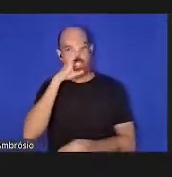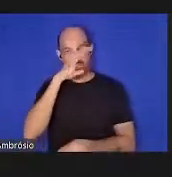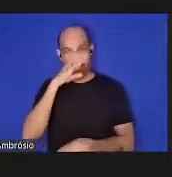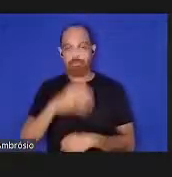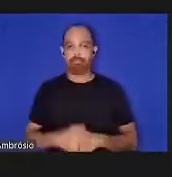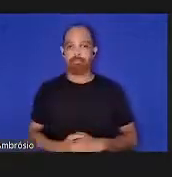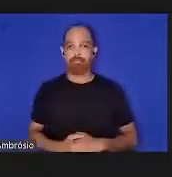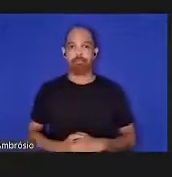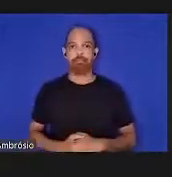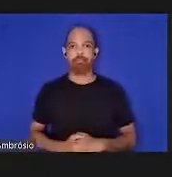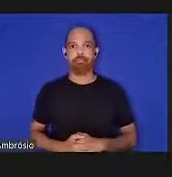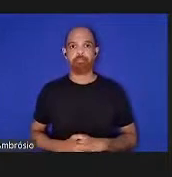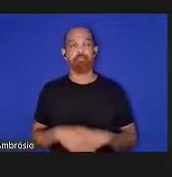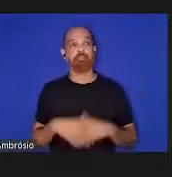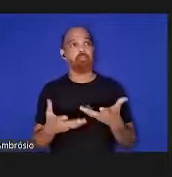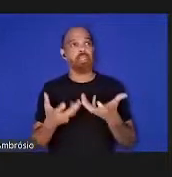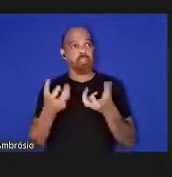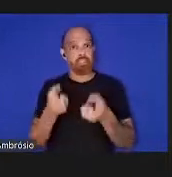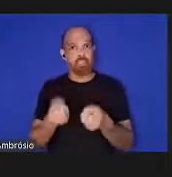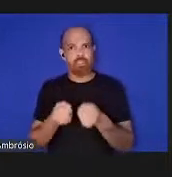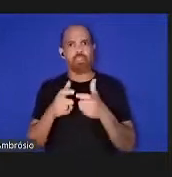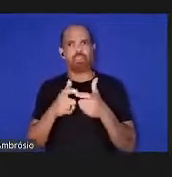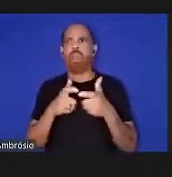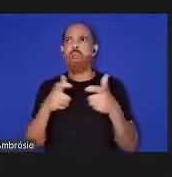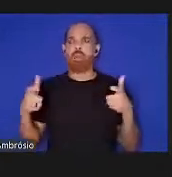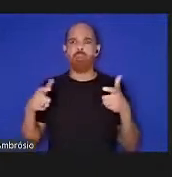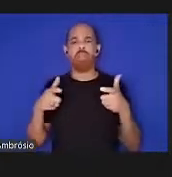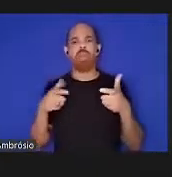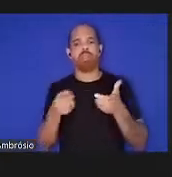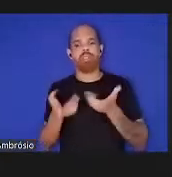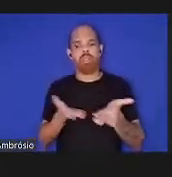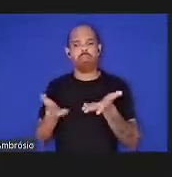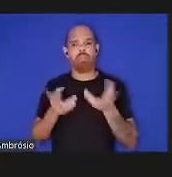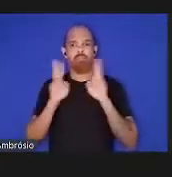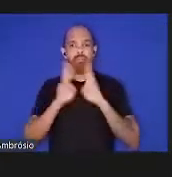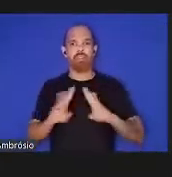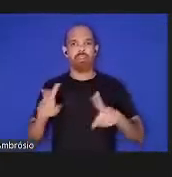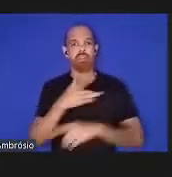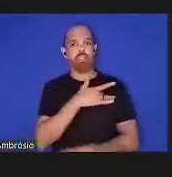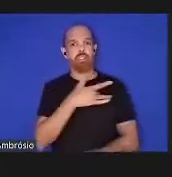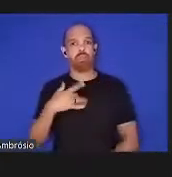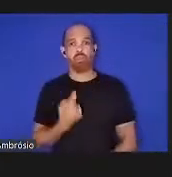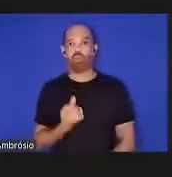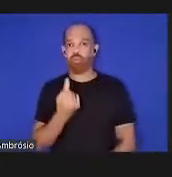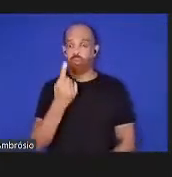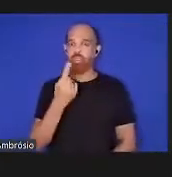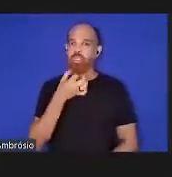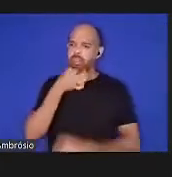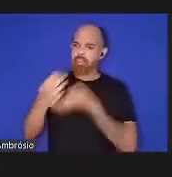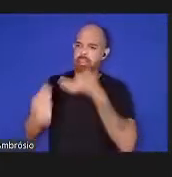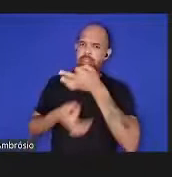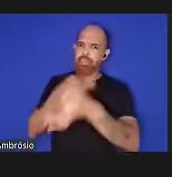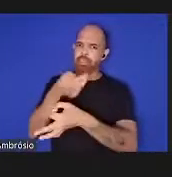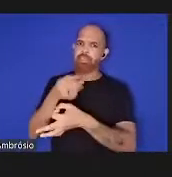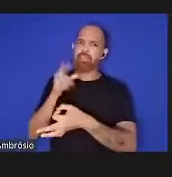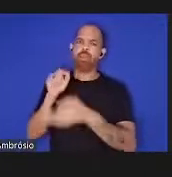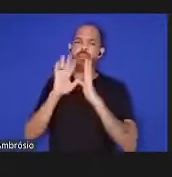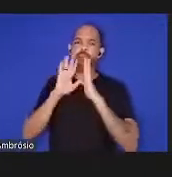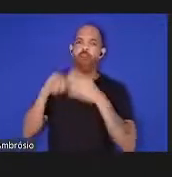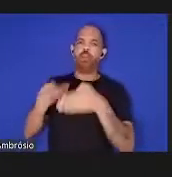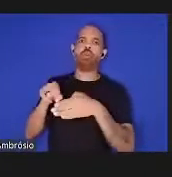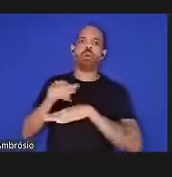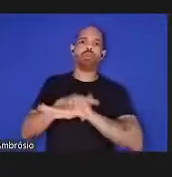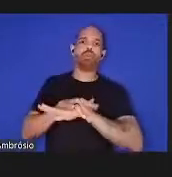uma aceitação ampla e crescente a abordagem de saúde única tem sido criticada por um foco excessivo em doenças